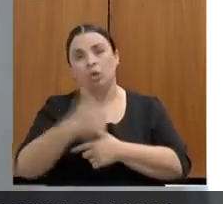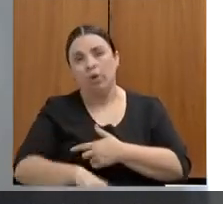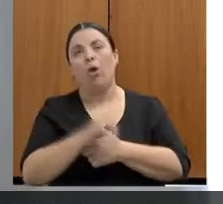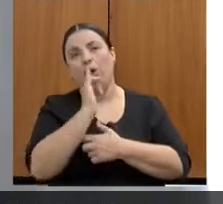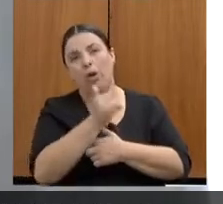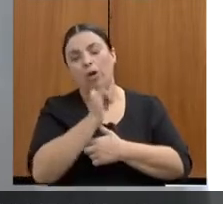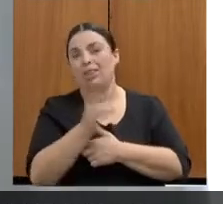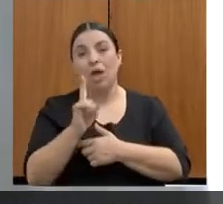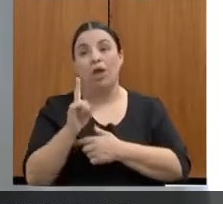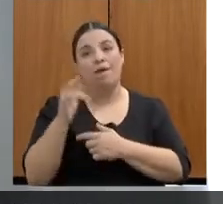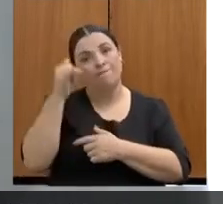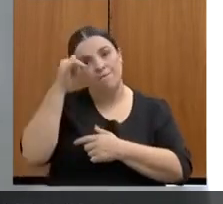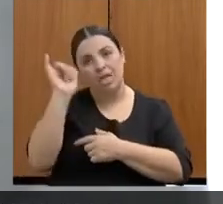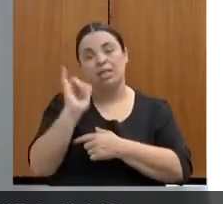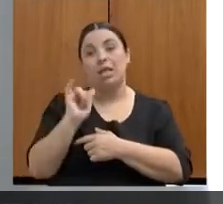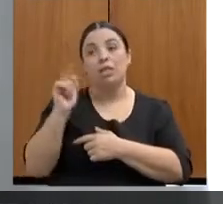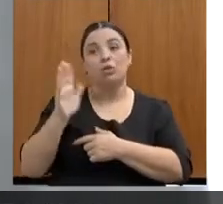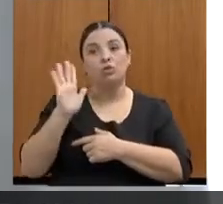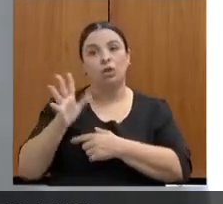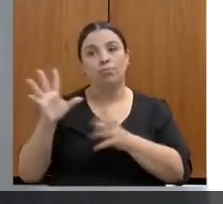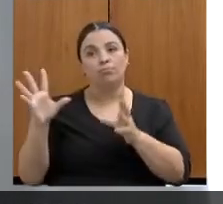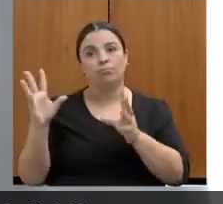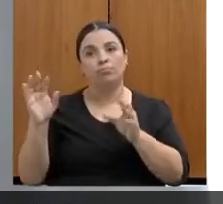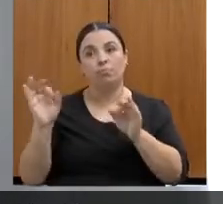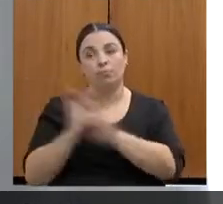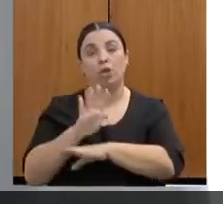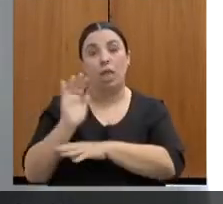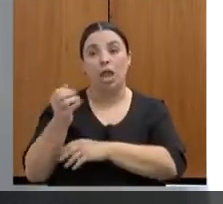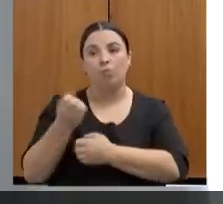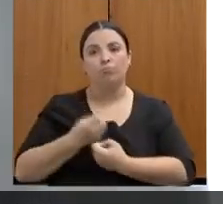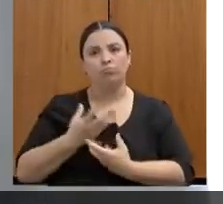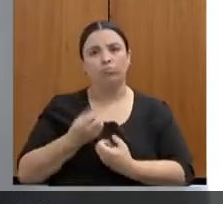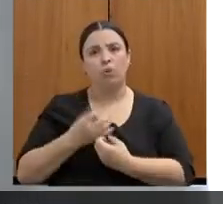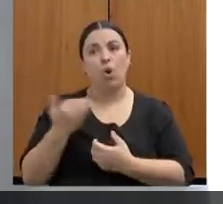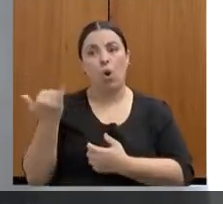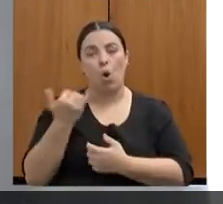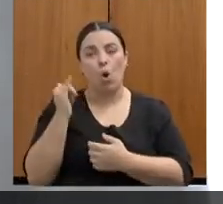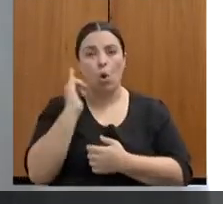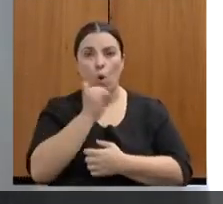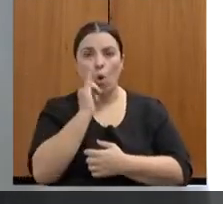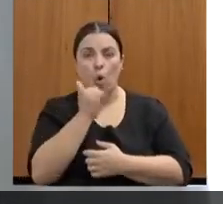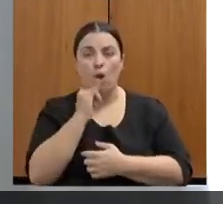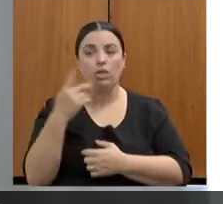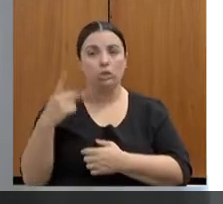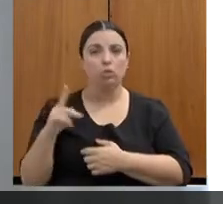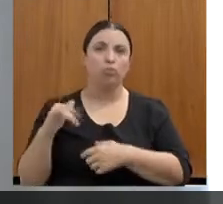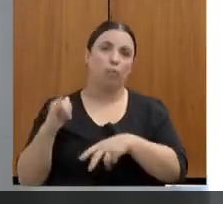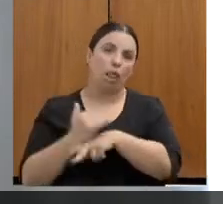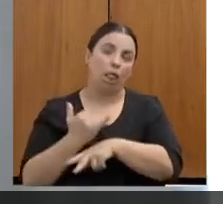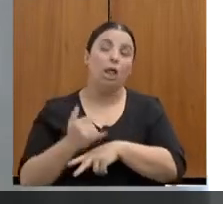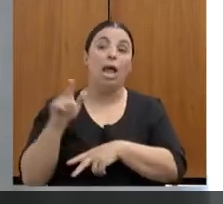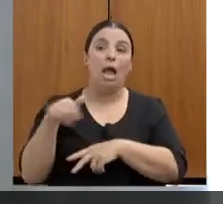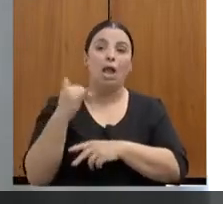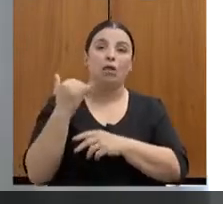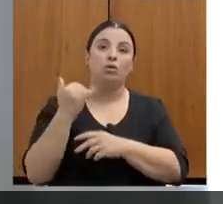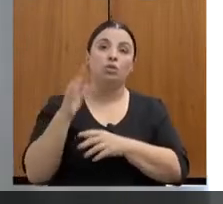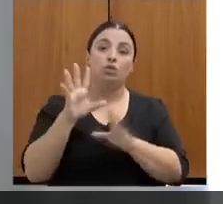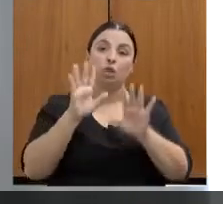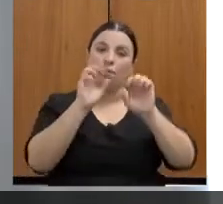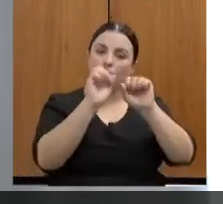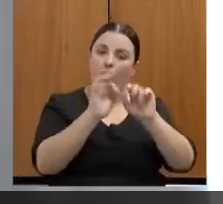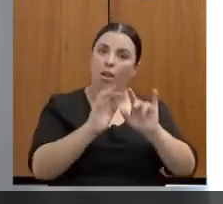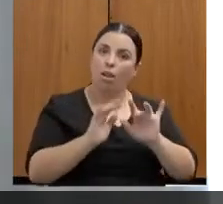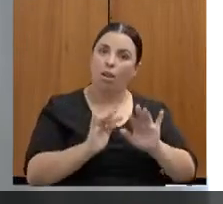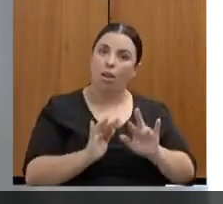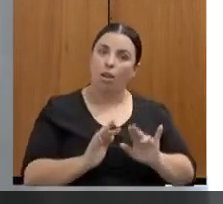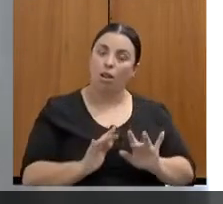Então, quando ela faz o REDS, ela já consegue fazer o requerimento da medida protetiva e ela recebe orientações quanto